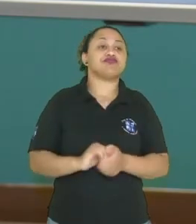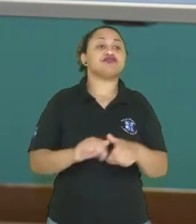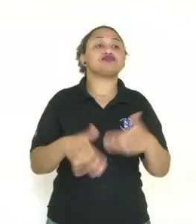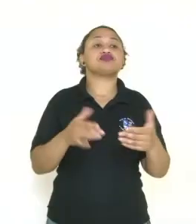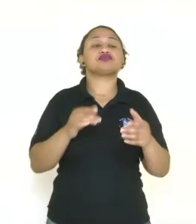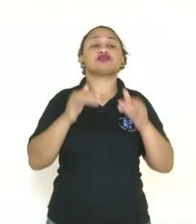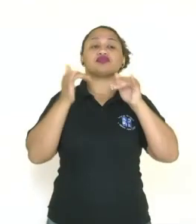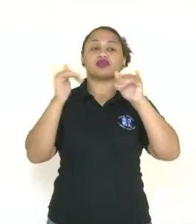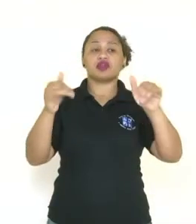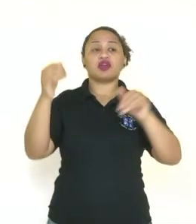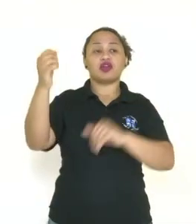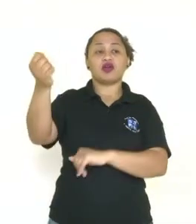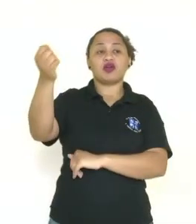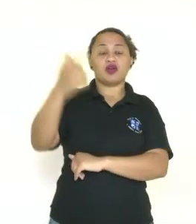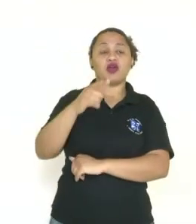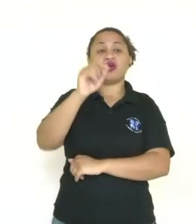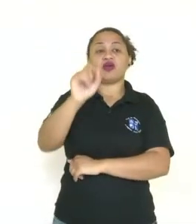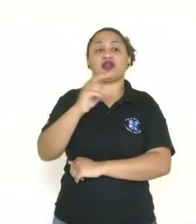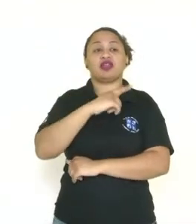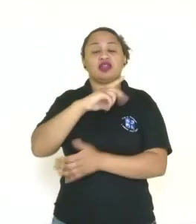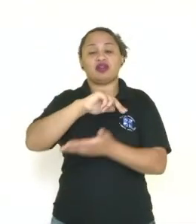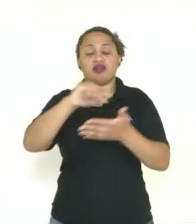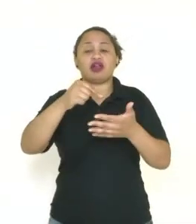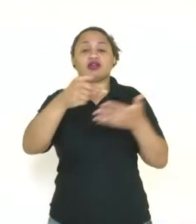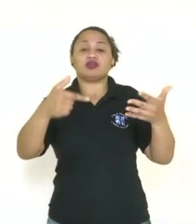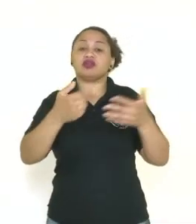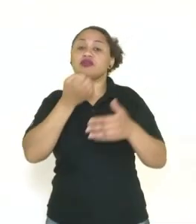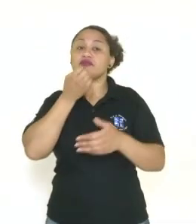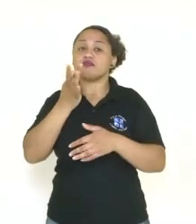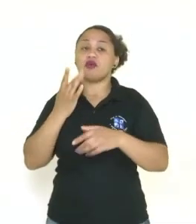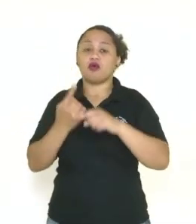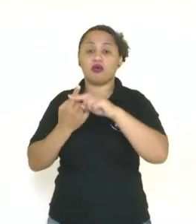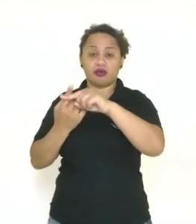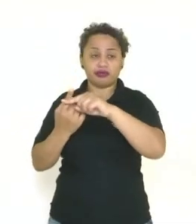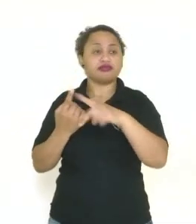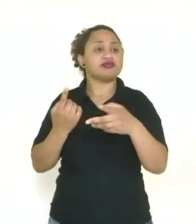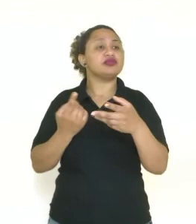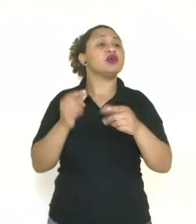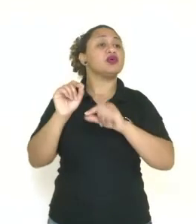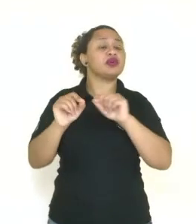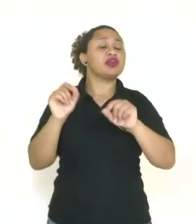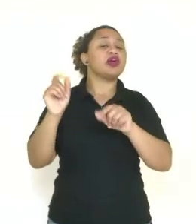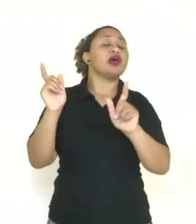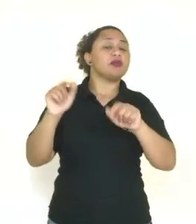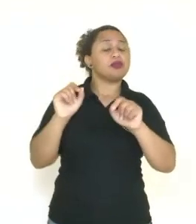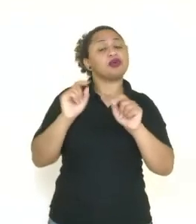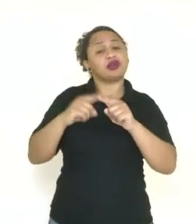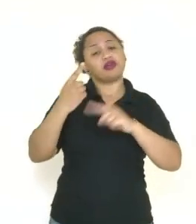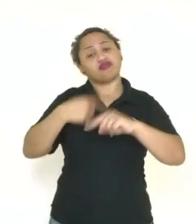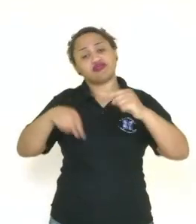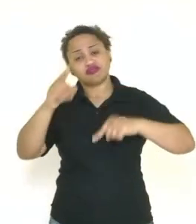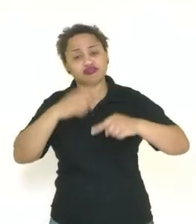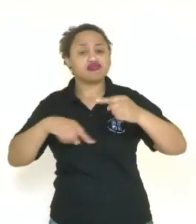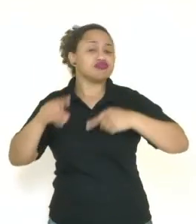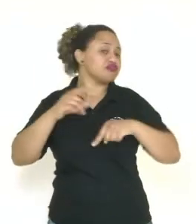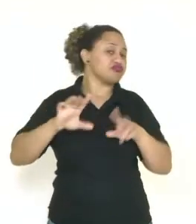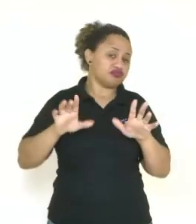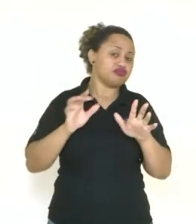vamos lá. A energia solar apresenta muitos fatores positivos, como o fato de ser renovável,